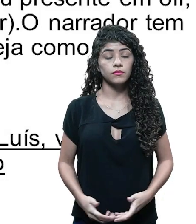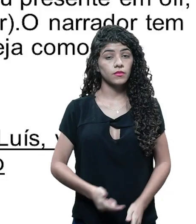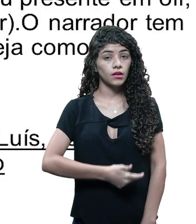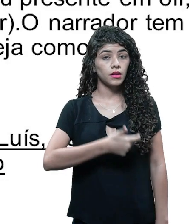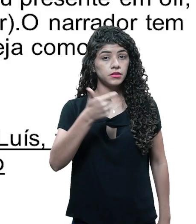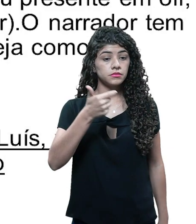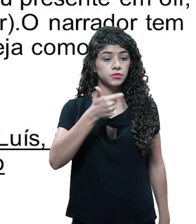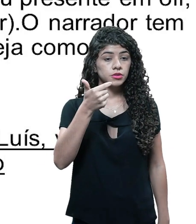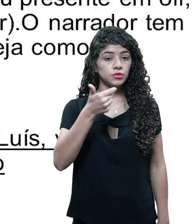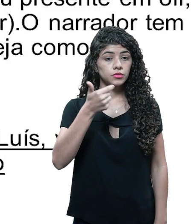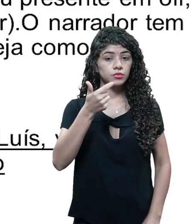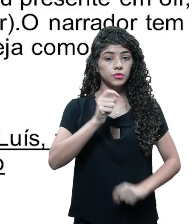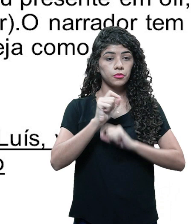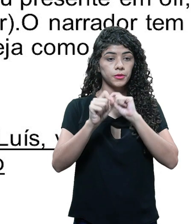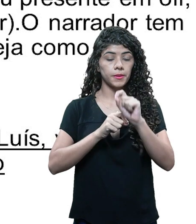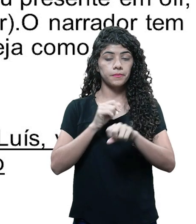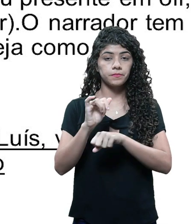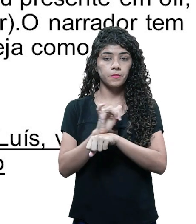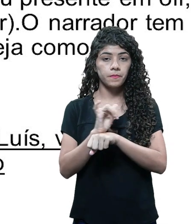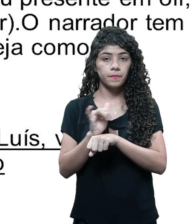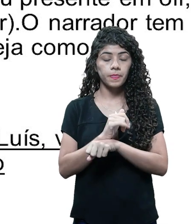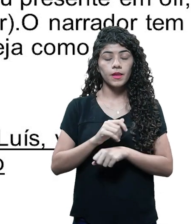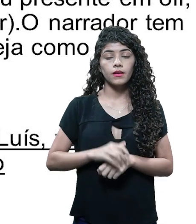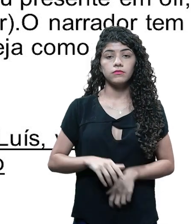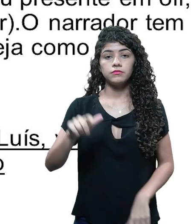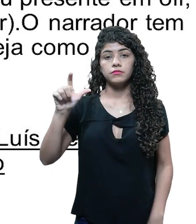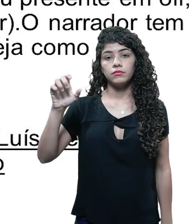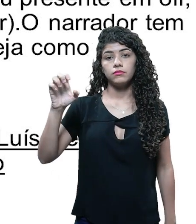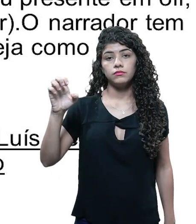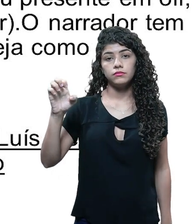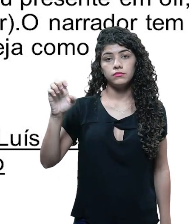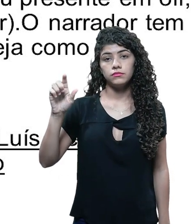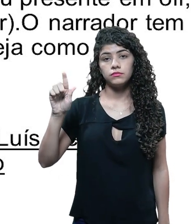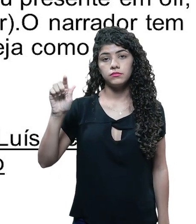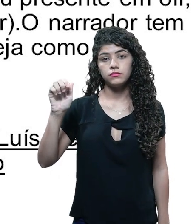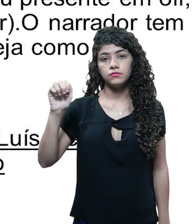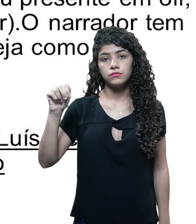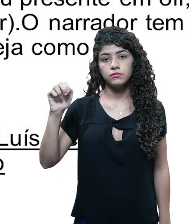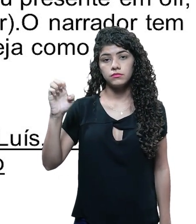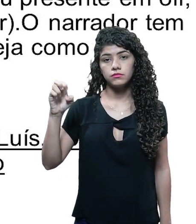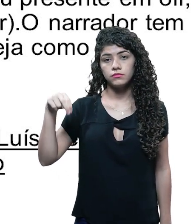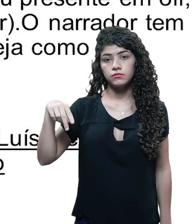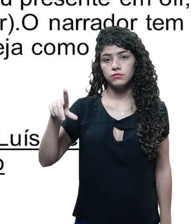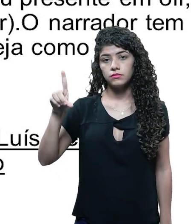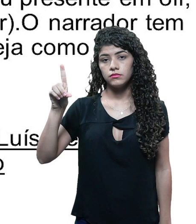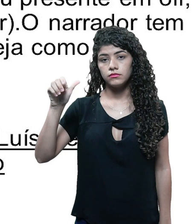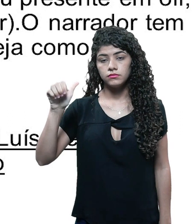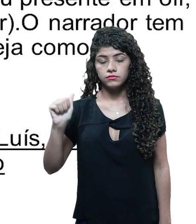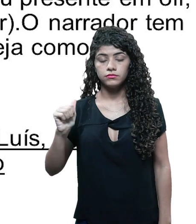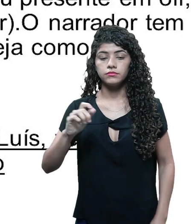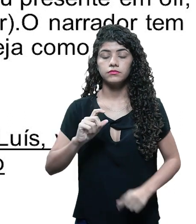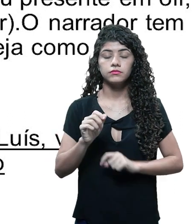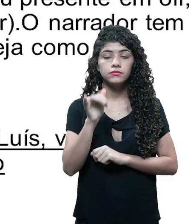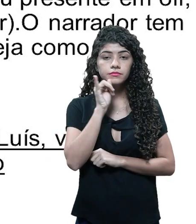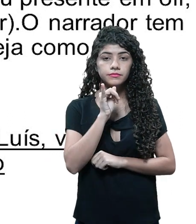O segundo recurso, as legendas. Legendas são comentários, títulos ou subtítulos.